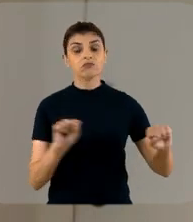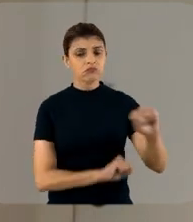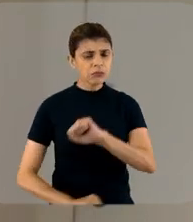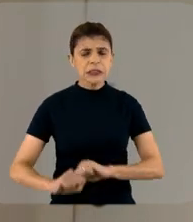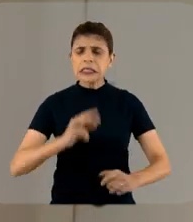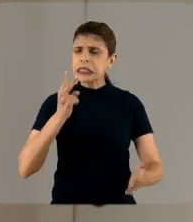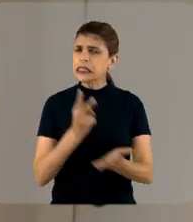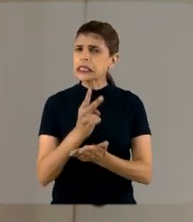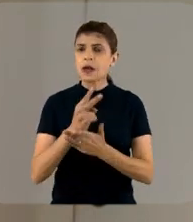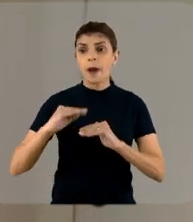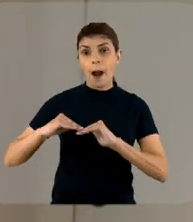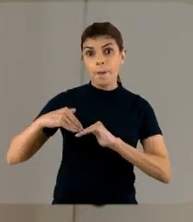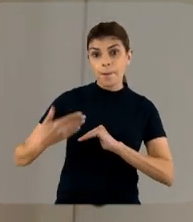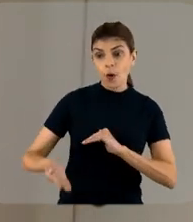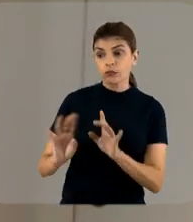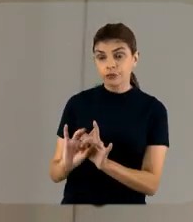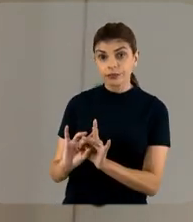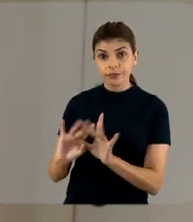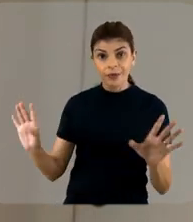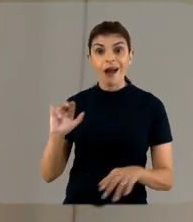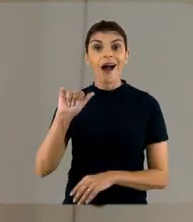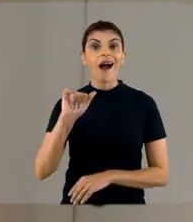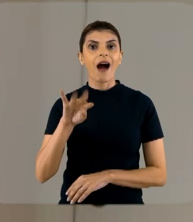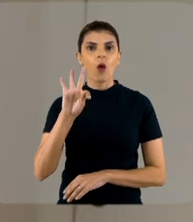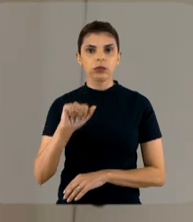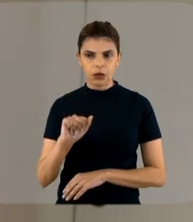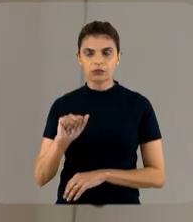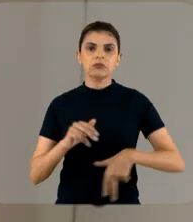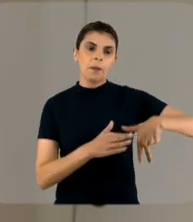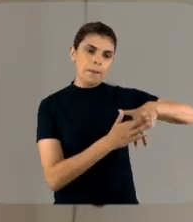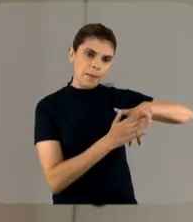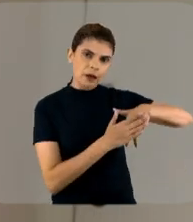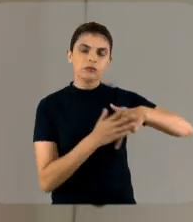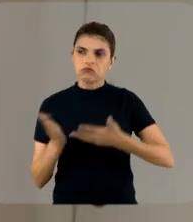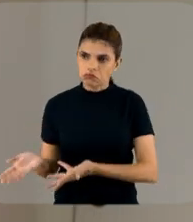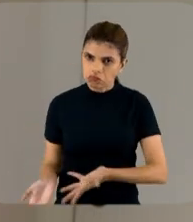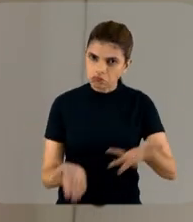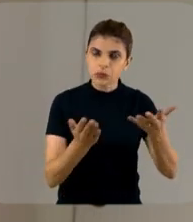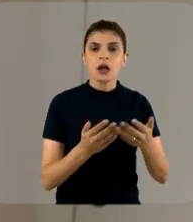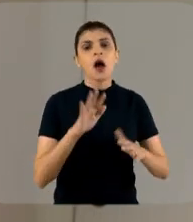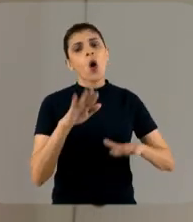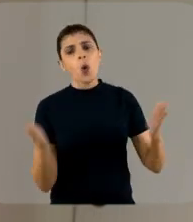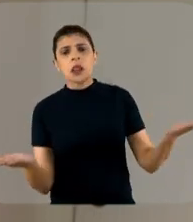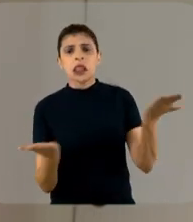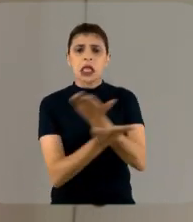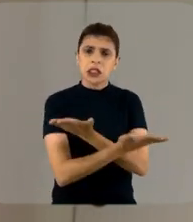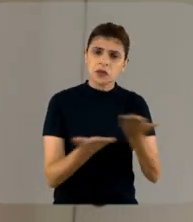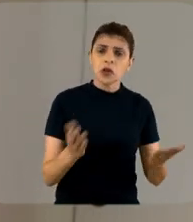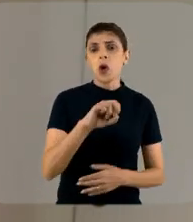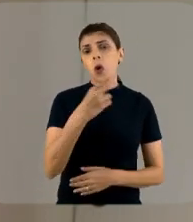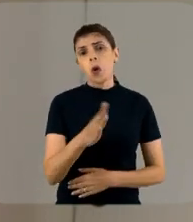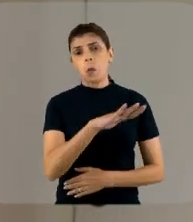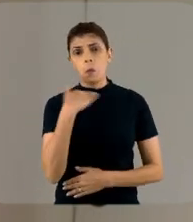é feita sempre após a alta do paciente, né? Nos casos indicados, ou transferência, ou